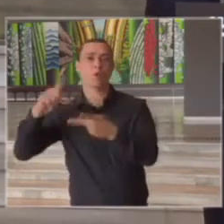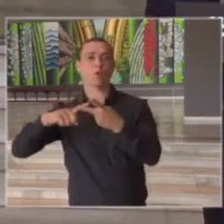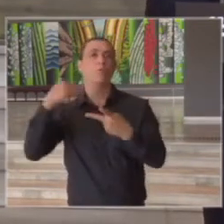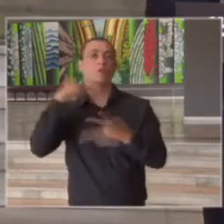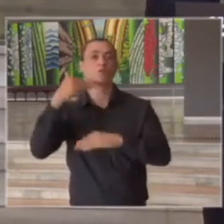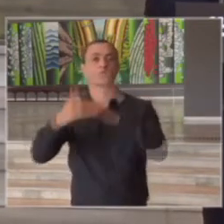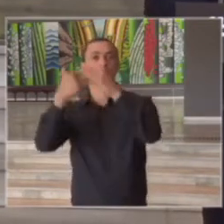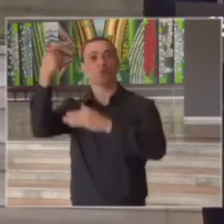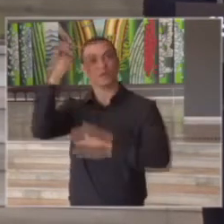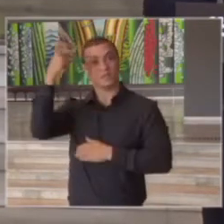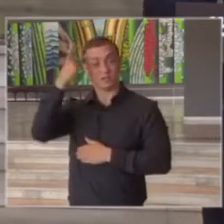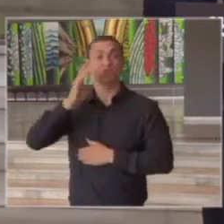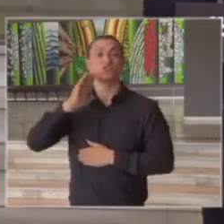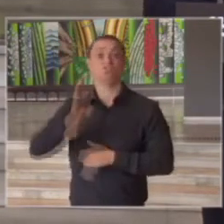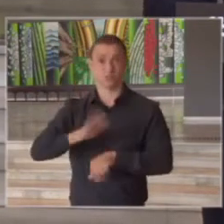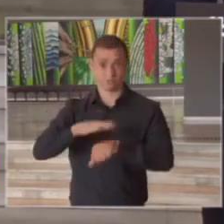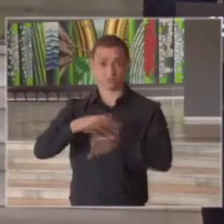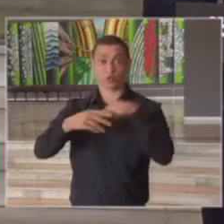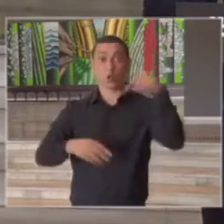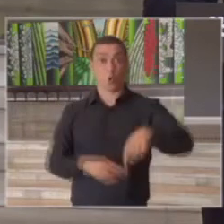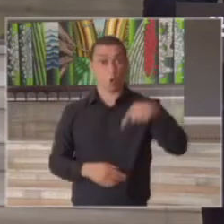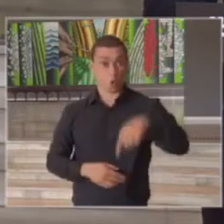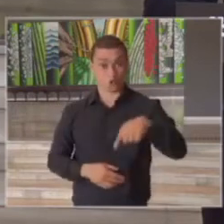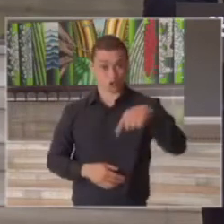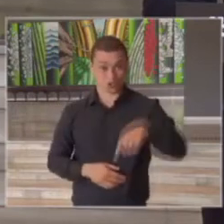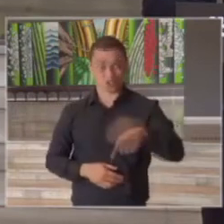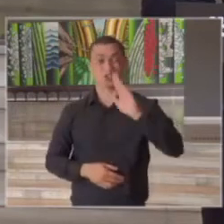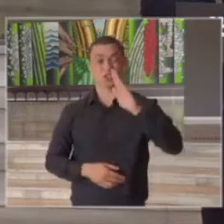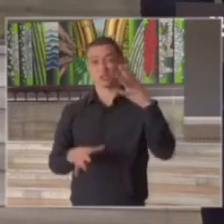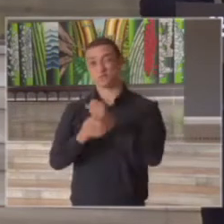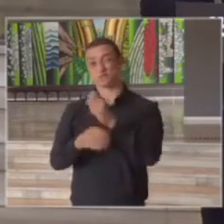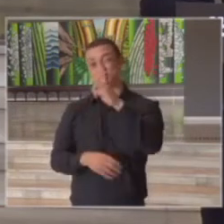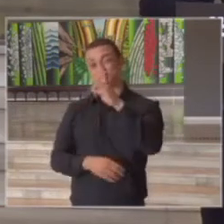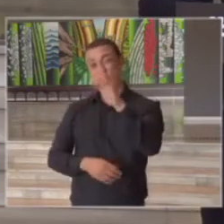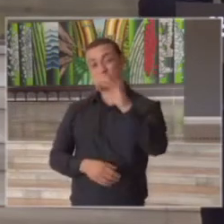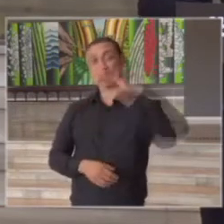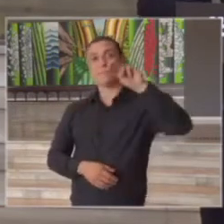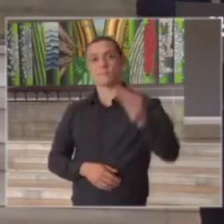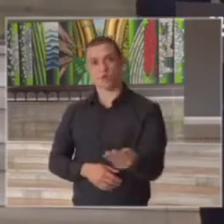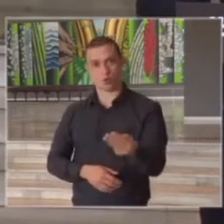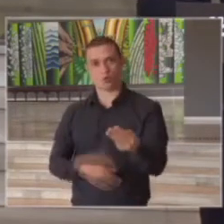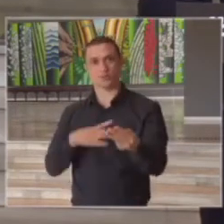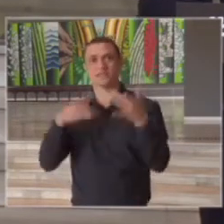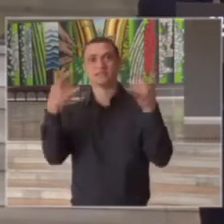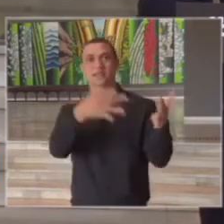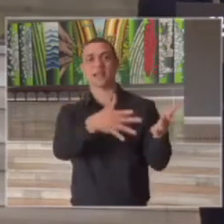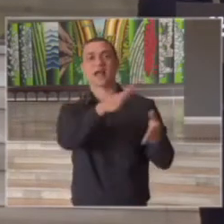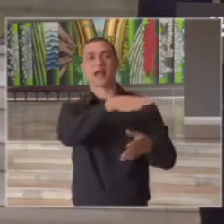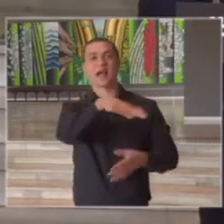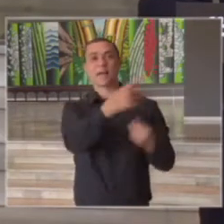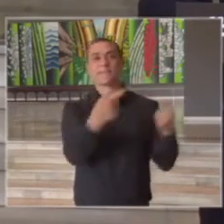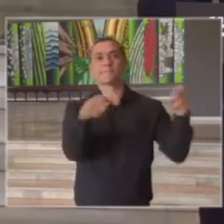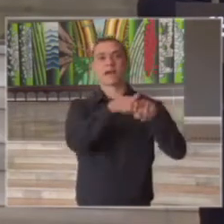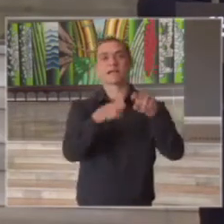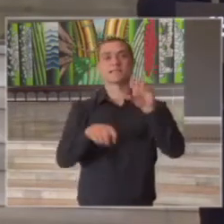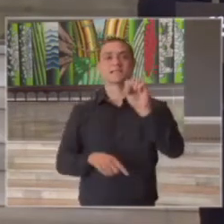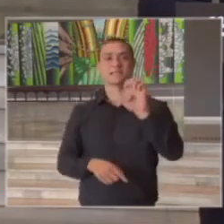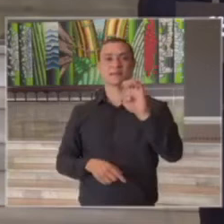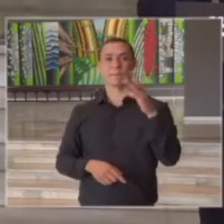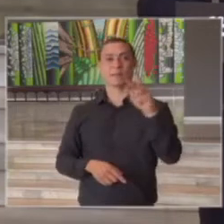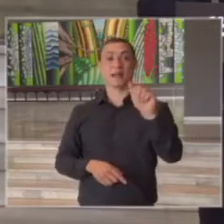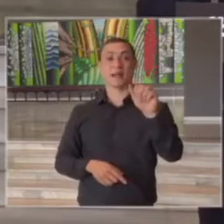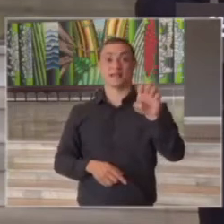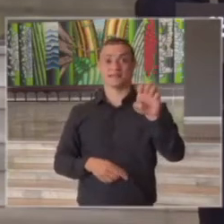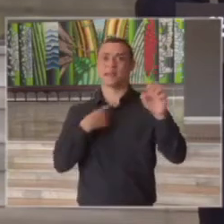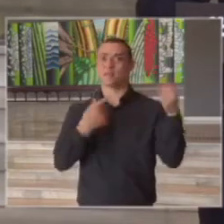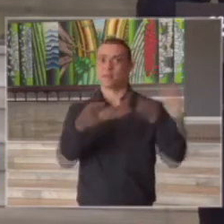Desenvolve São Paulo hoje no dia de hoje nós temos 50 milhões disponíveis na linha de crédito em parceria com o Sebrae e